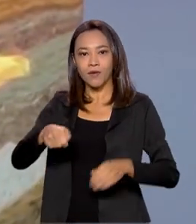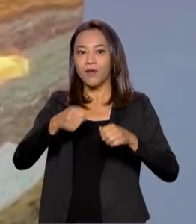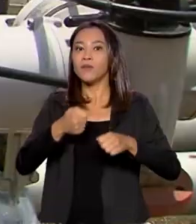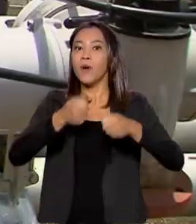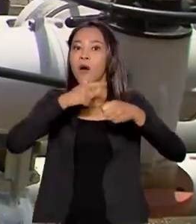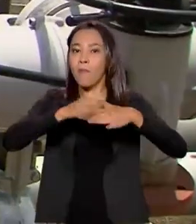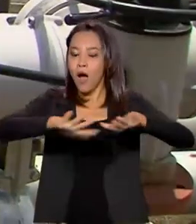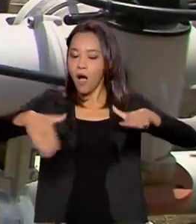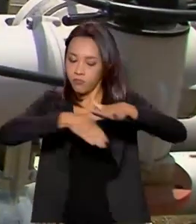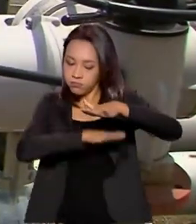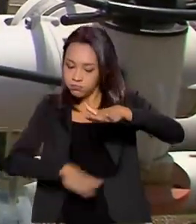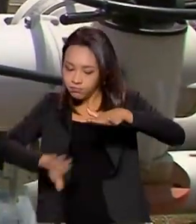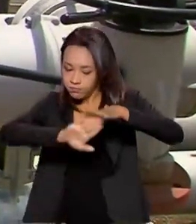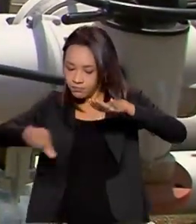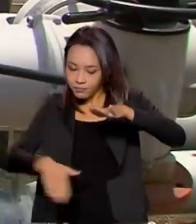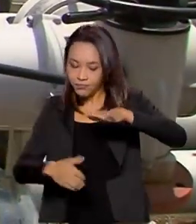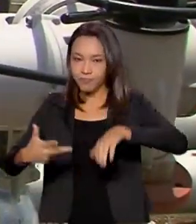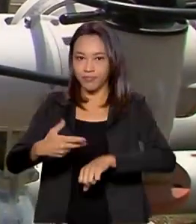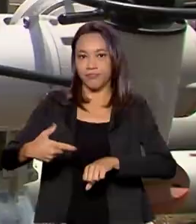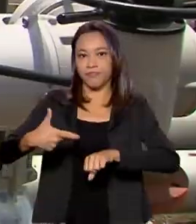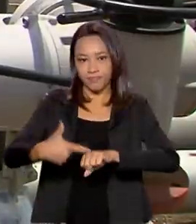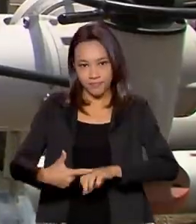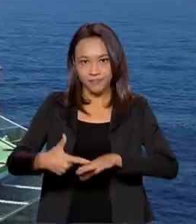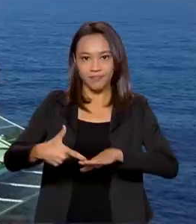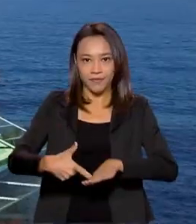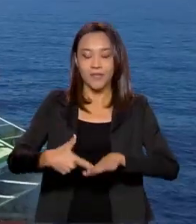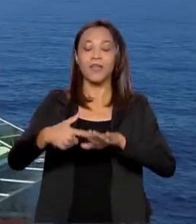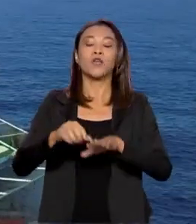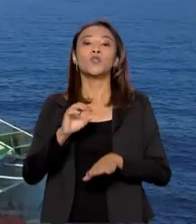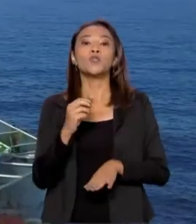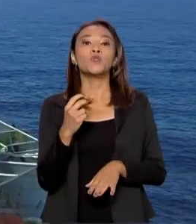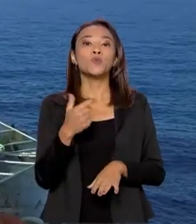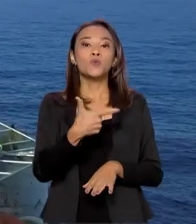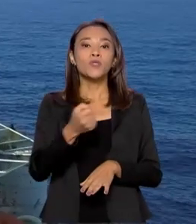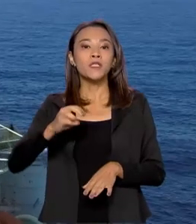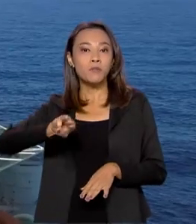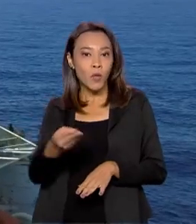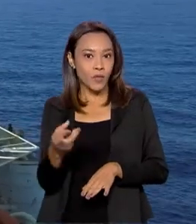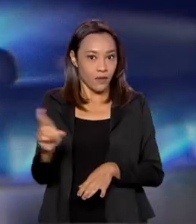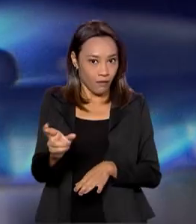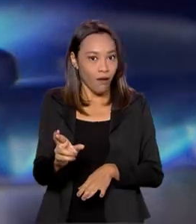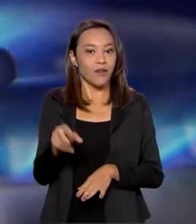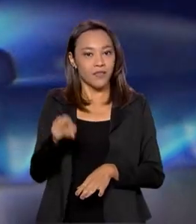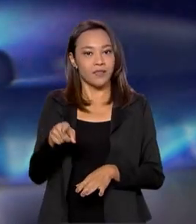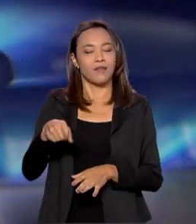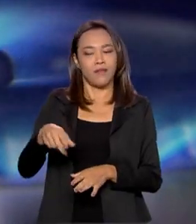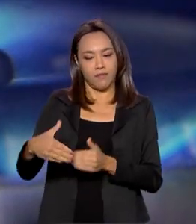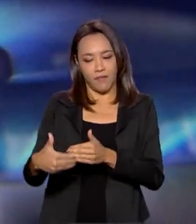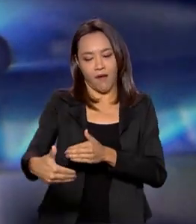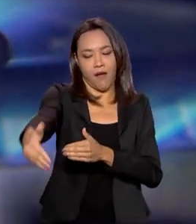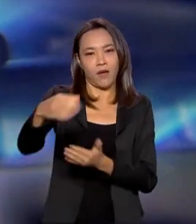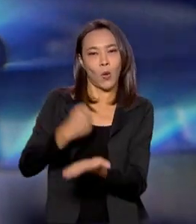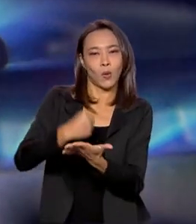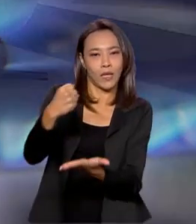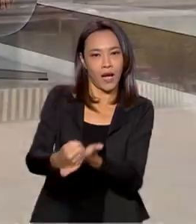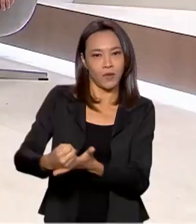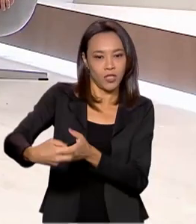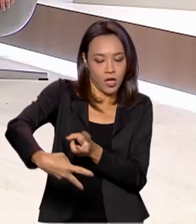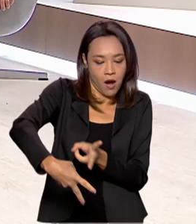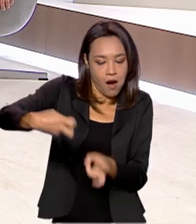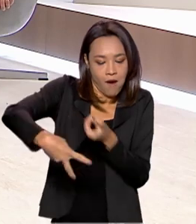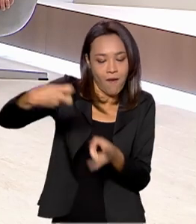gerar 200 bilhões de reais de investimentos durante a execução dos contratos de exploração.